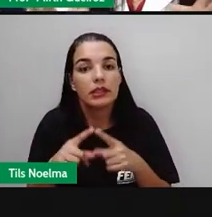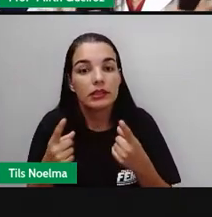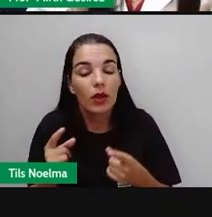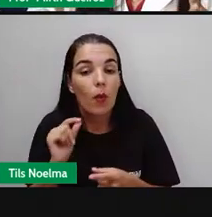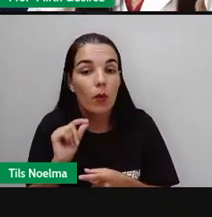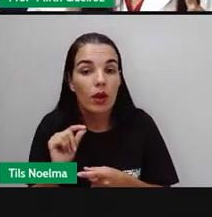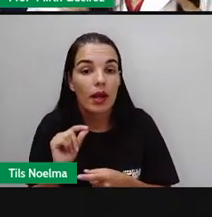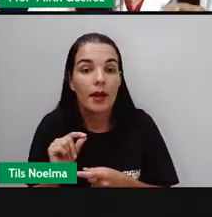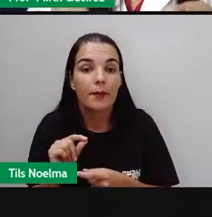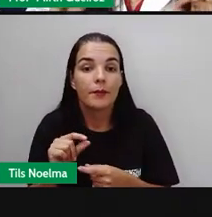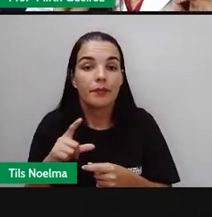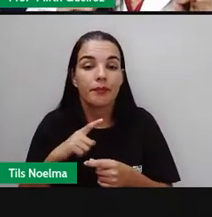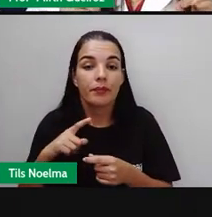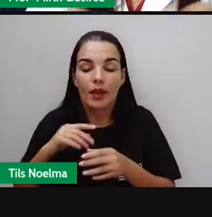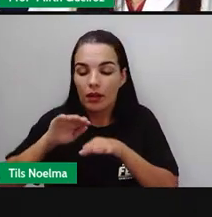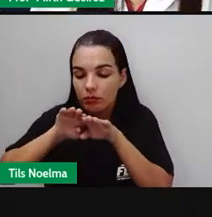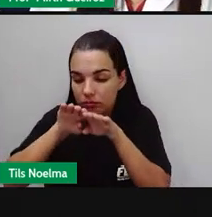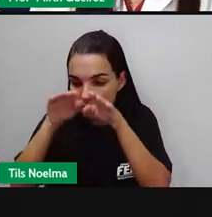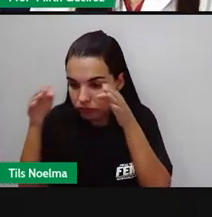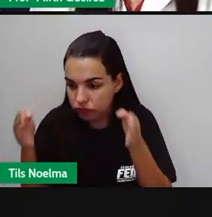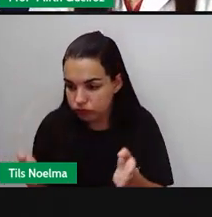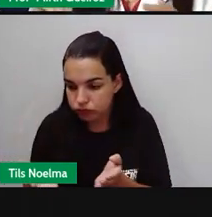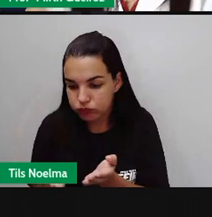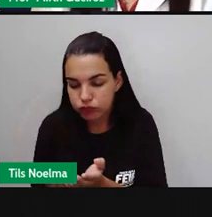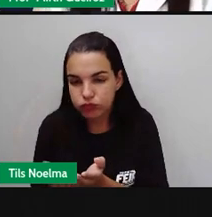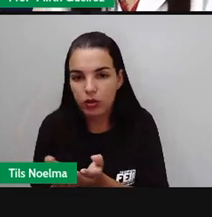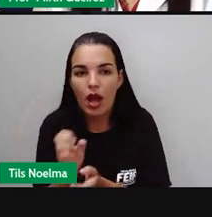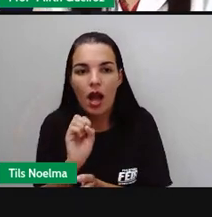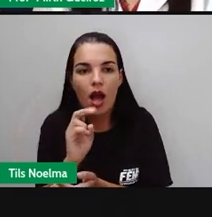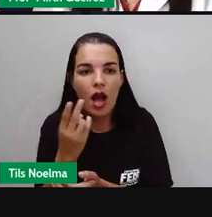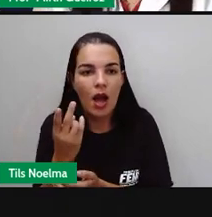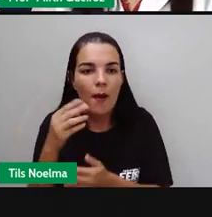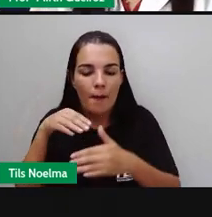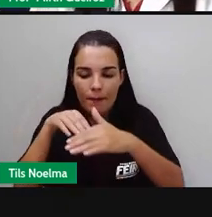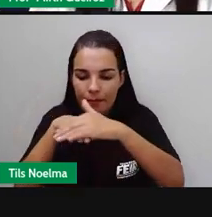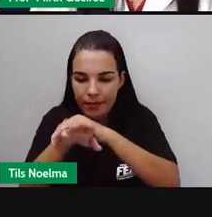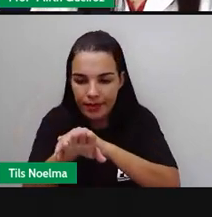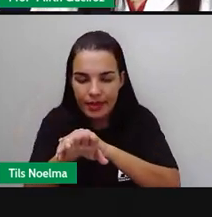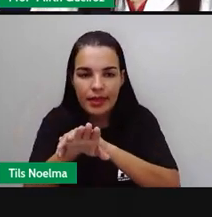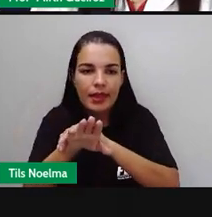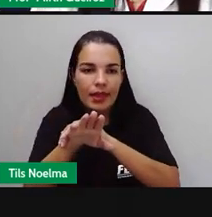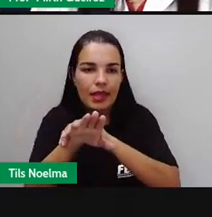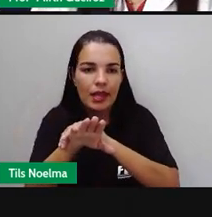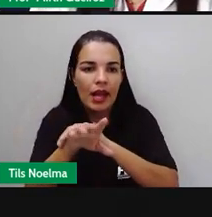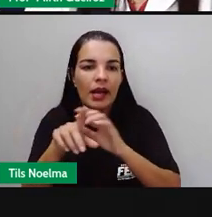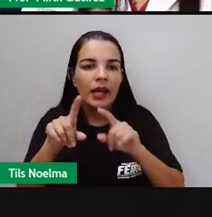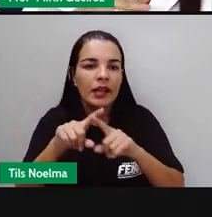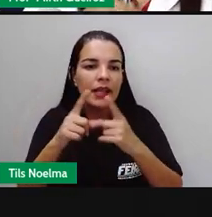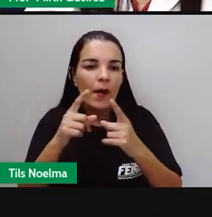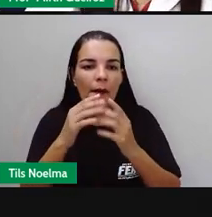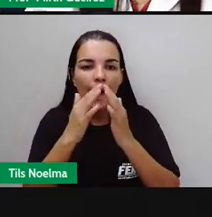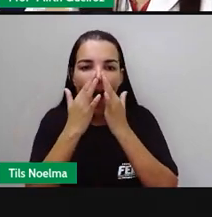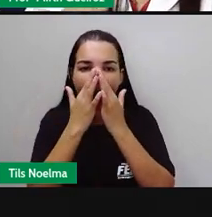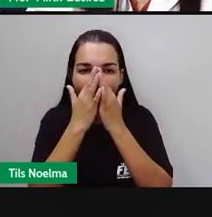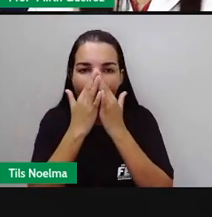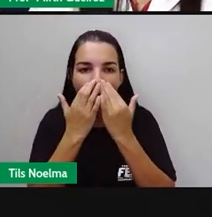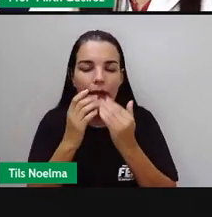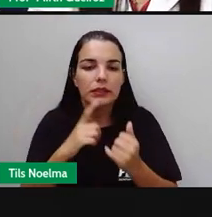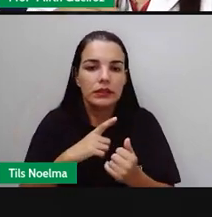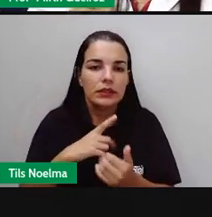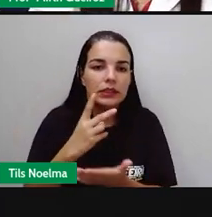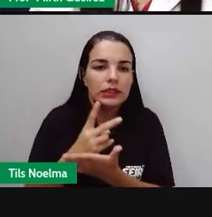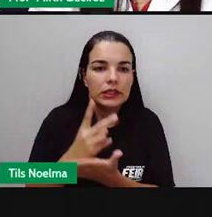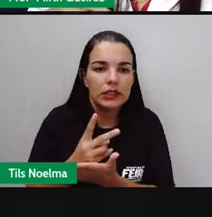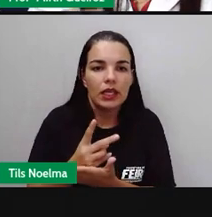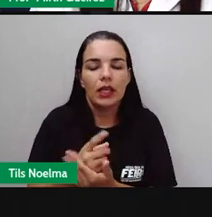mais em um lugar mais abafado, igual dentro do forno, dentro do micro-ondas. E, com isso, deixando um certo